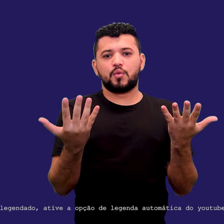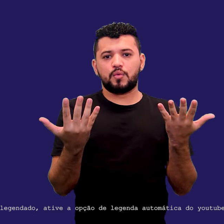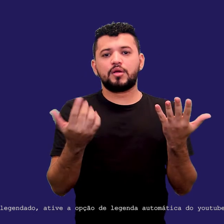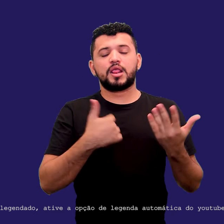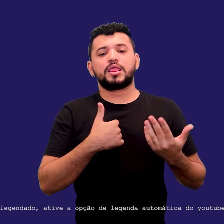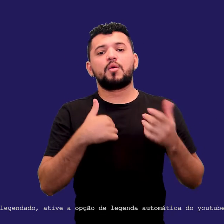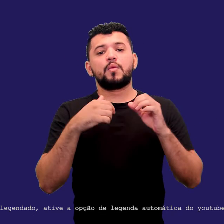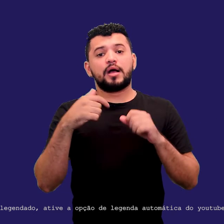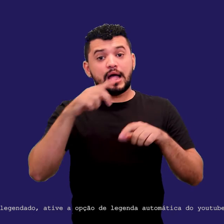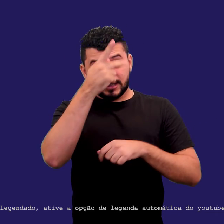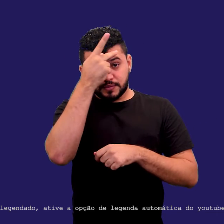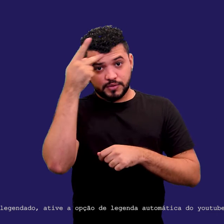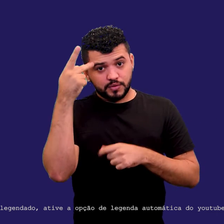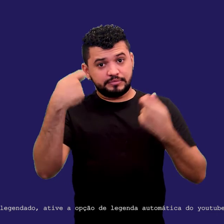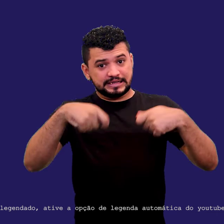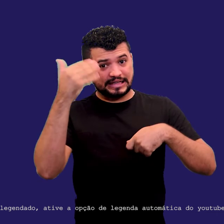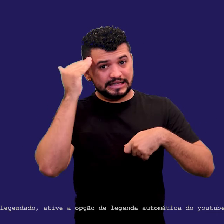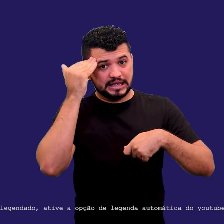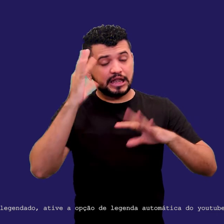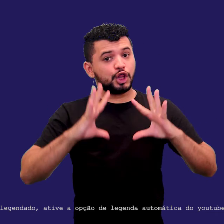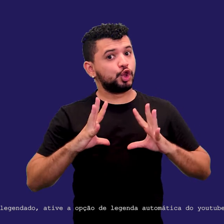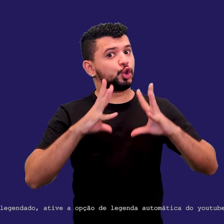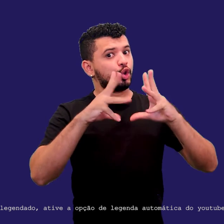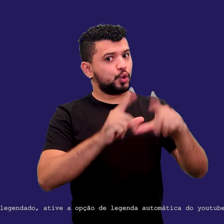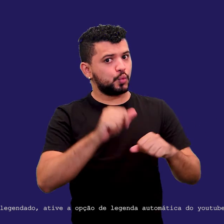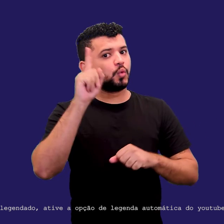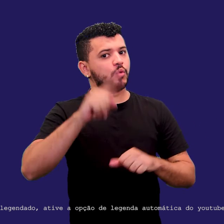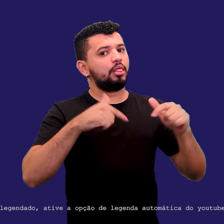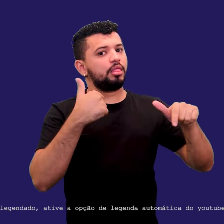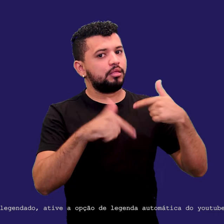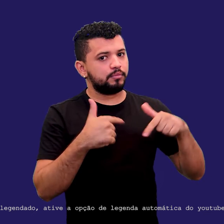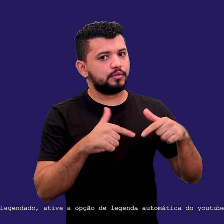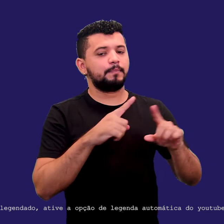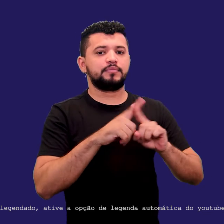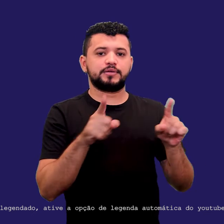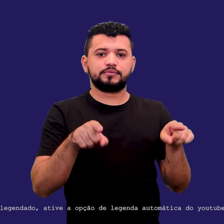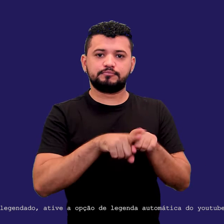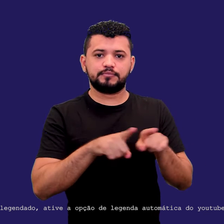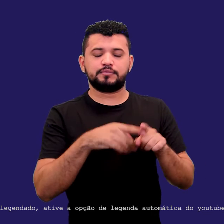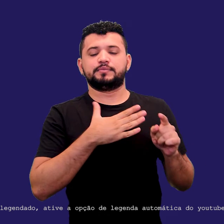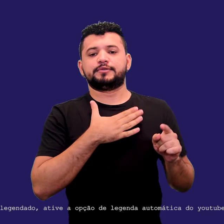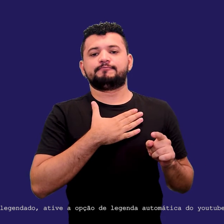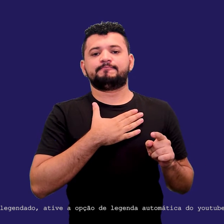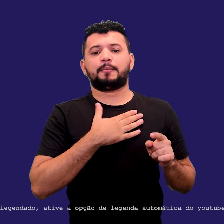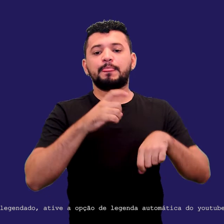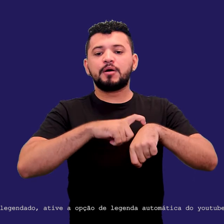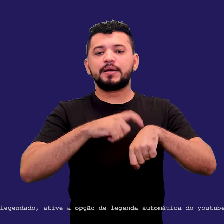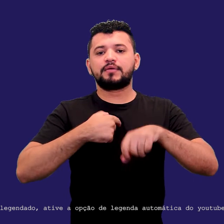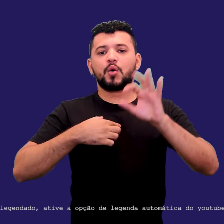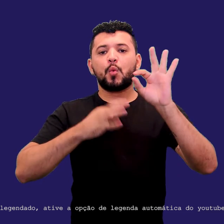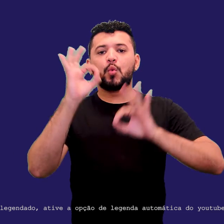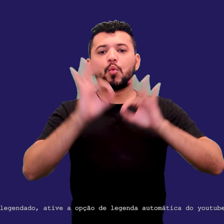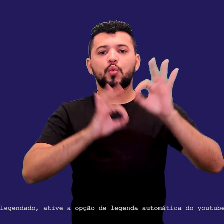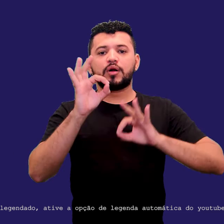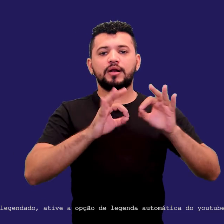que tudo é trabalho, mas todo esse trabalho é para mim. Quando eu arrumo a minha cama de manhã, quando eu lavo as